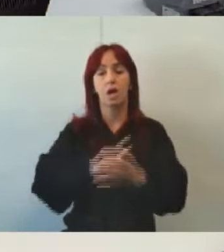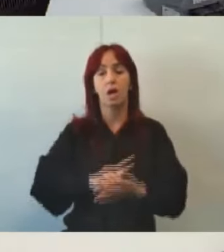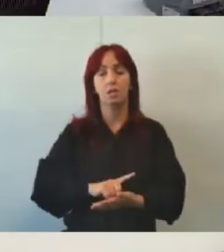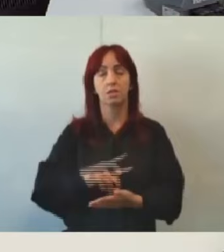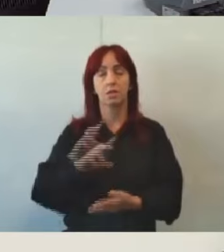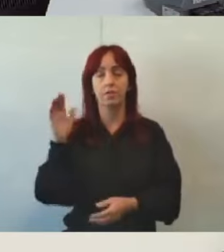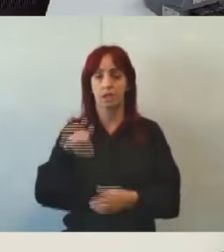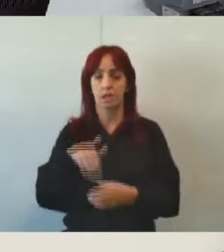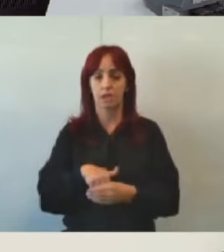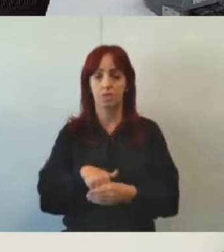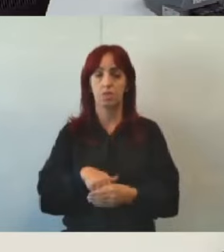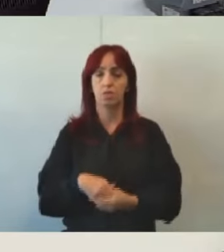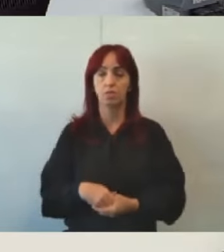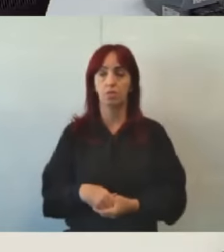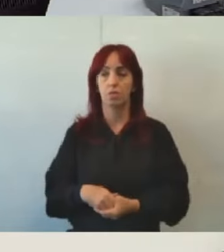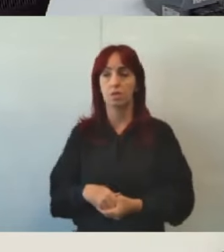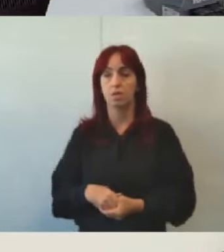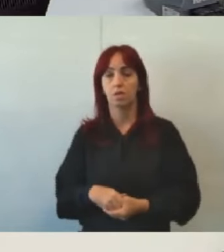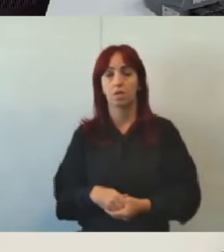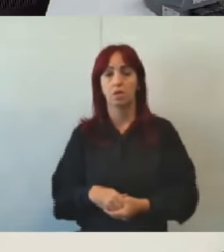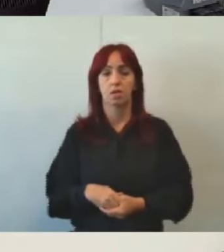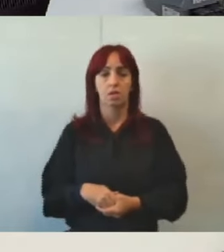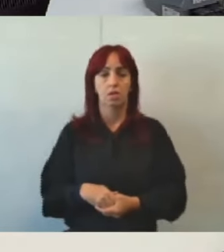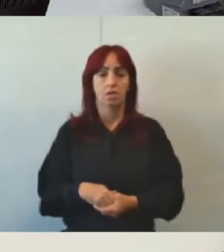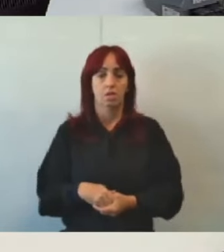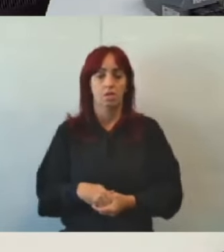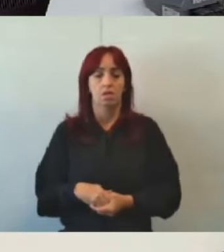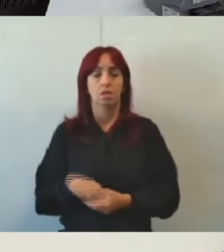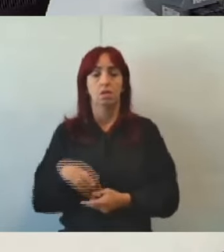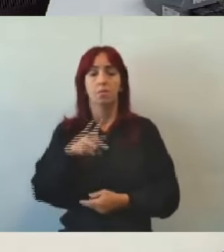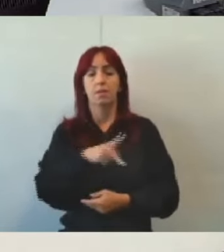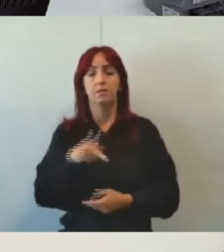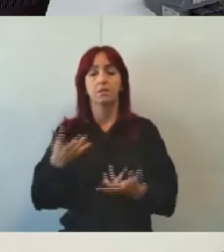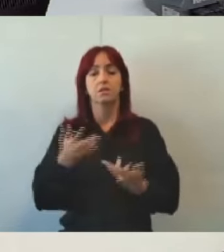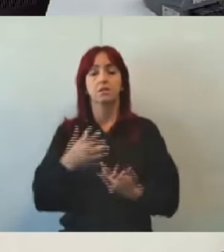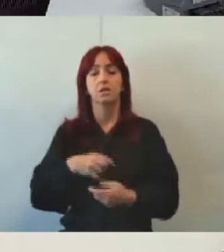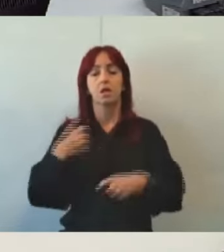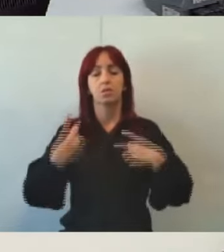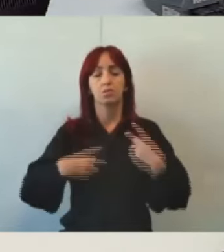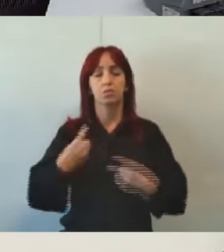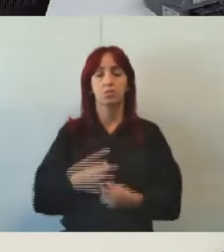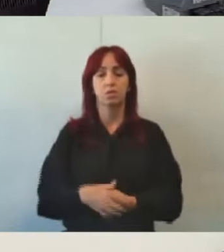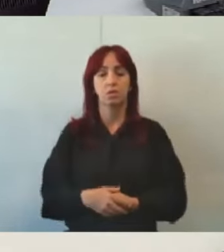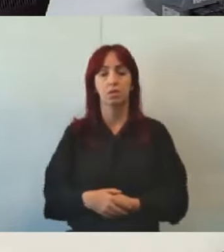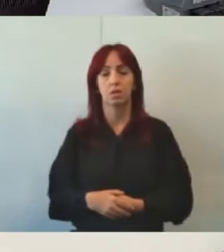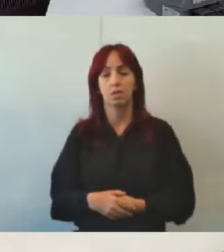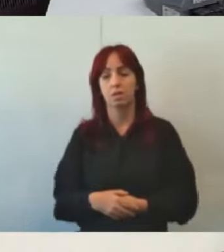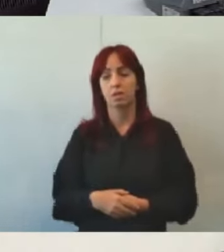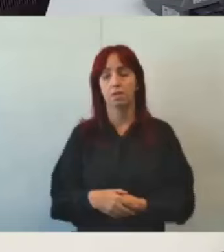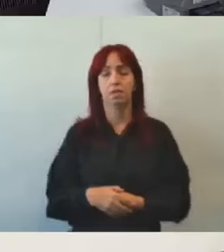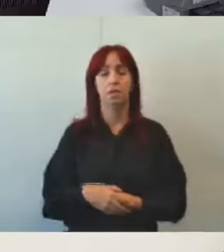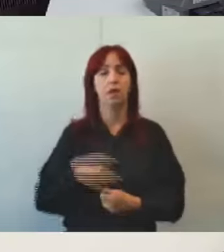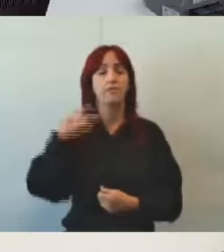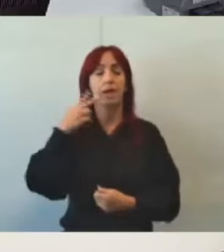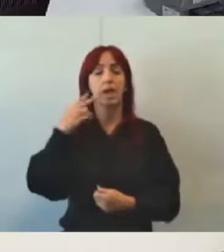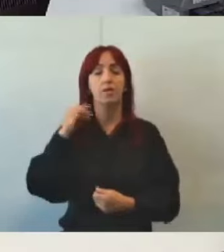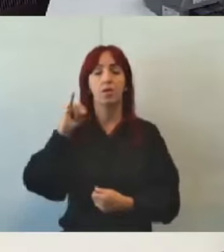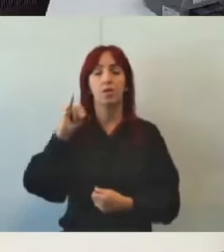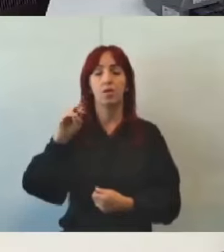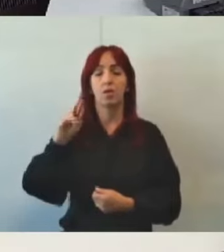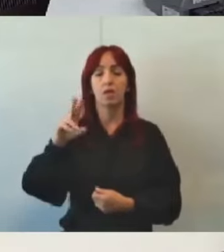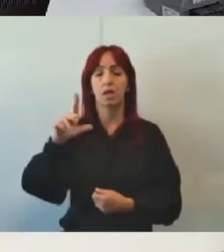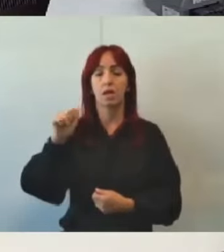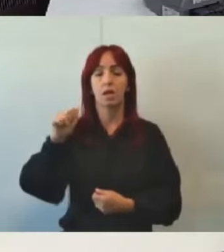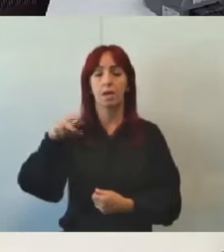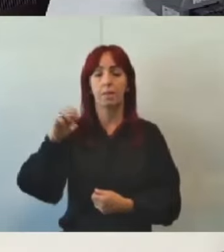do relatório tem discussão presidente gostaria de discutir por favor fica à vontade em primeiro lugar eu quero parabenizar